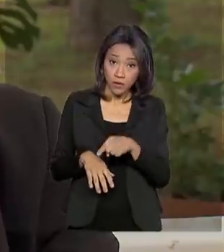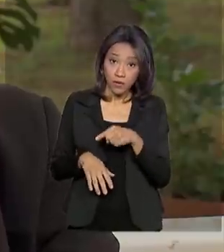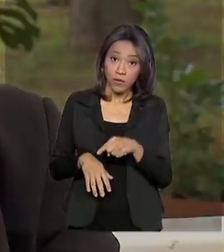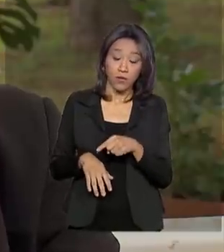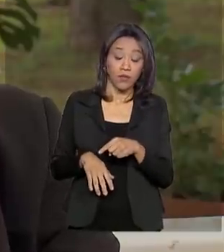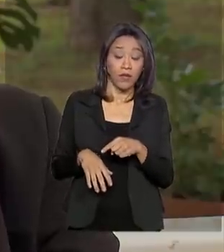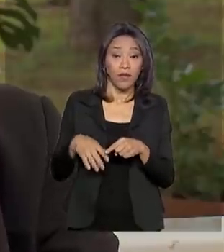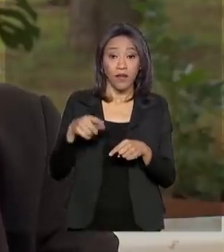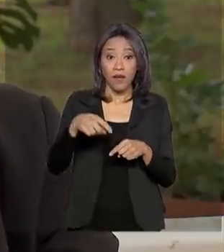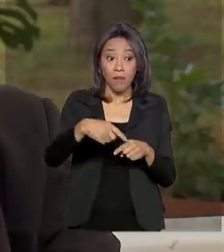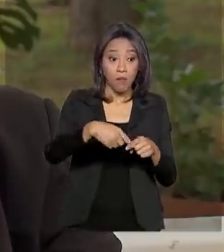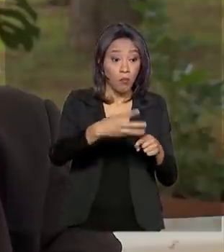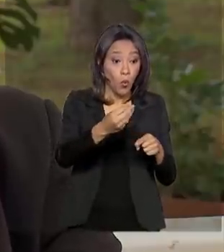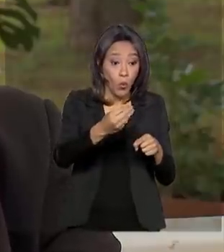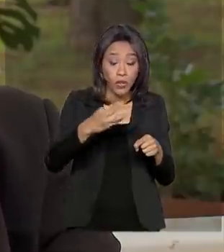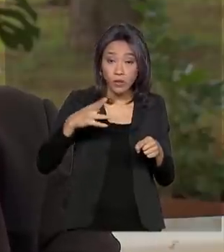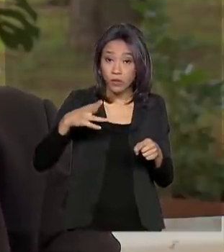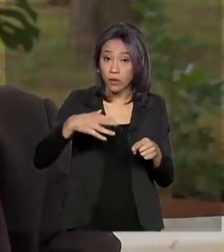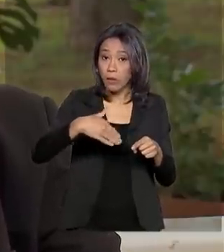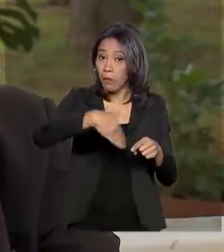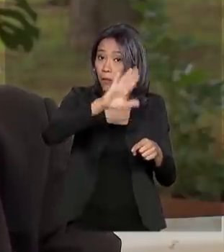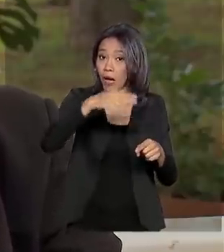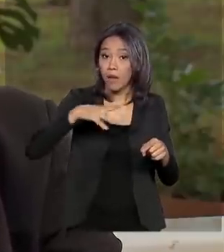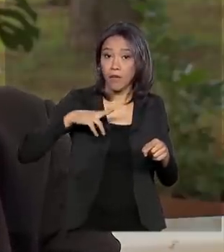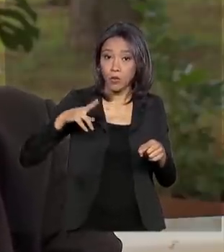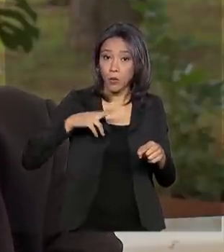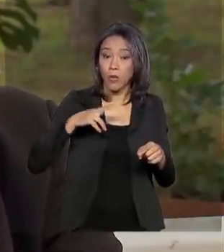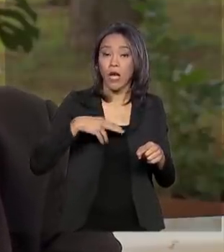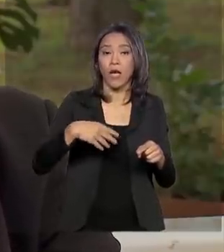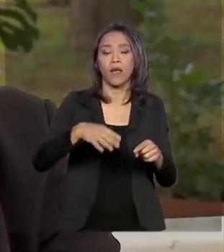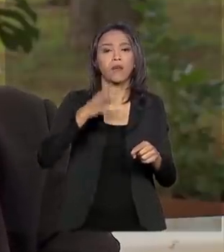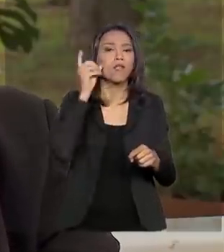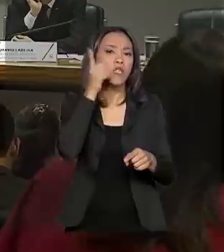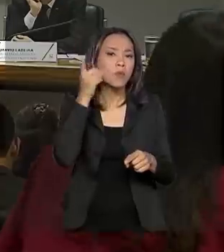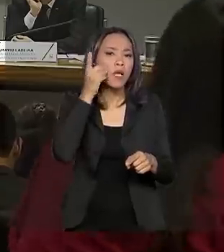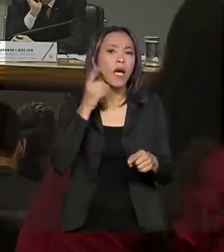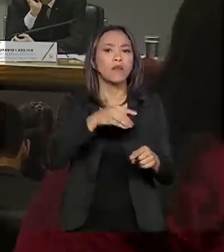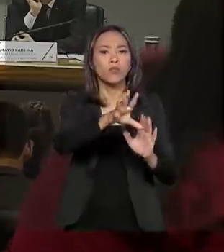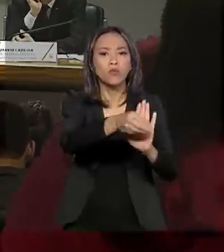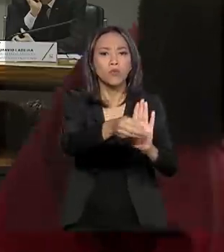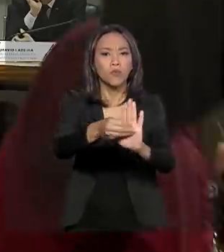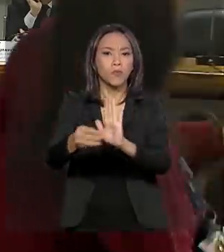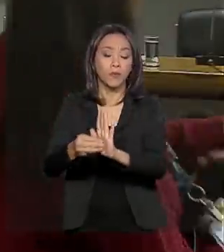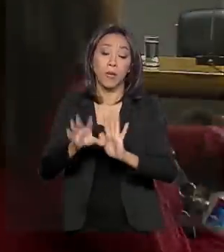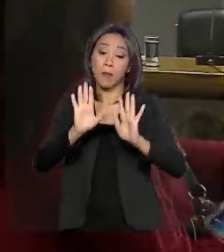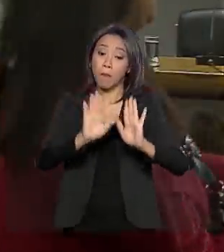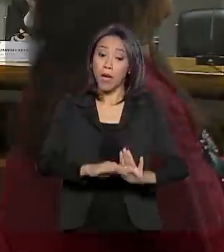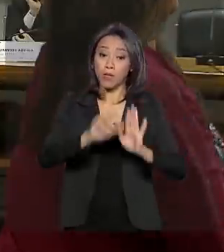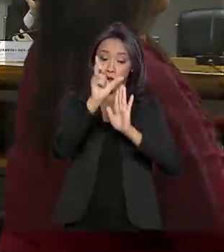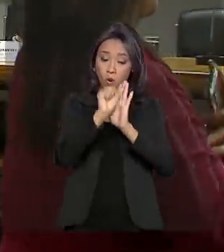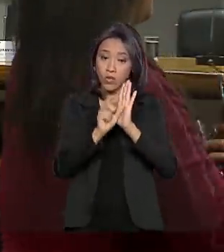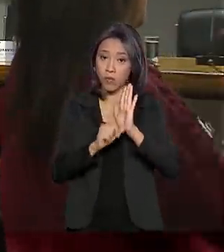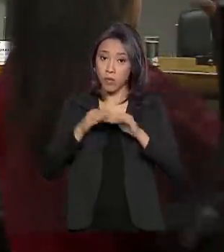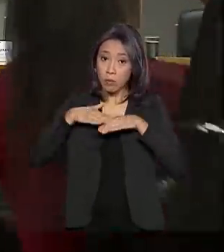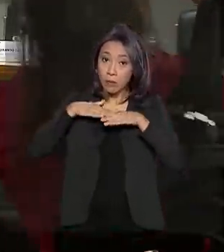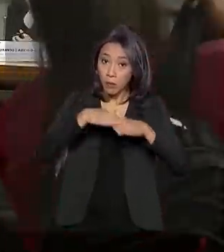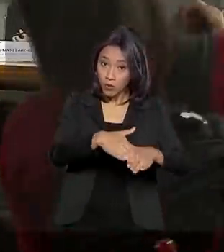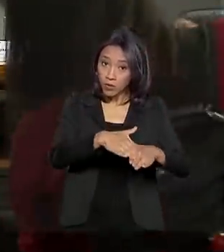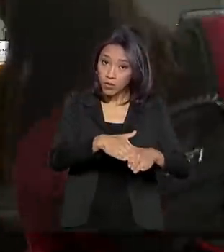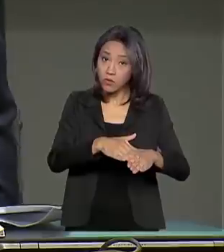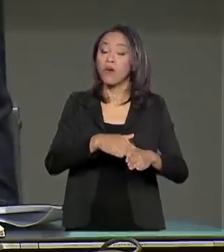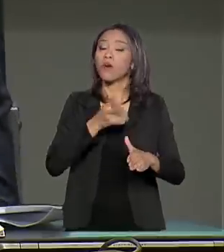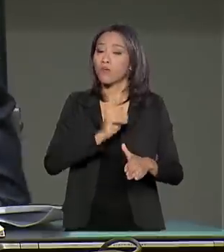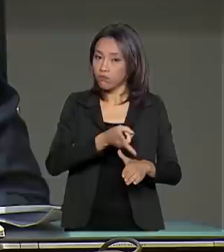em muitas emendas individuais, emendas de bancada e as próprias emendas temáticas. Mas o orçamento impositivo não deixou de